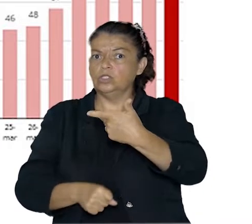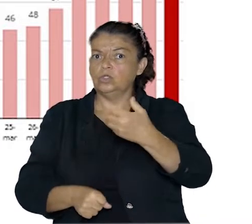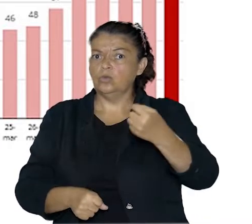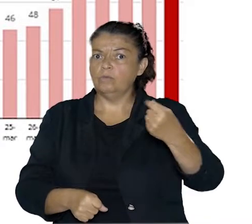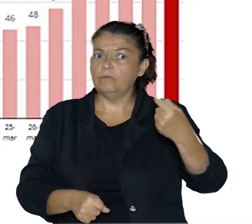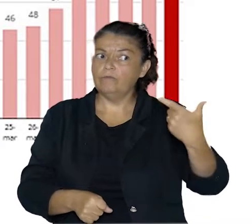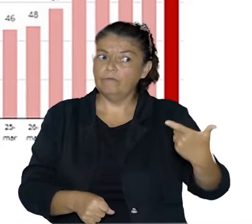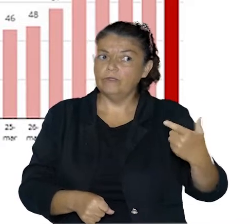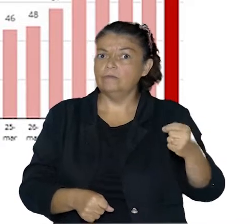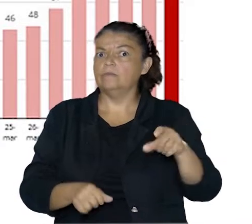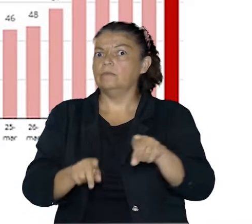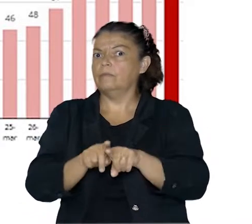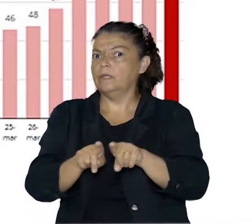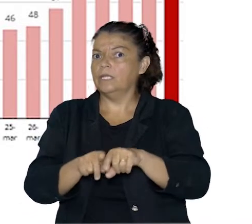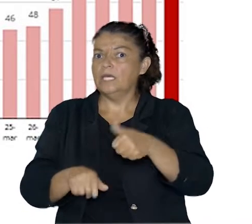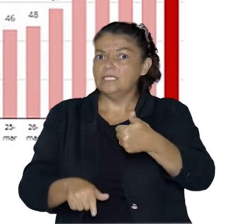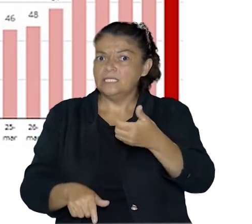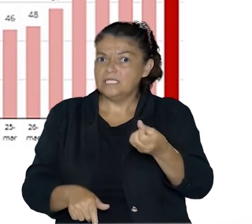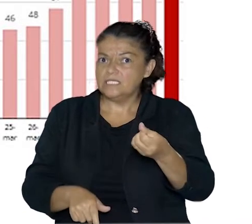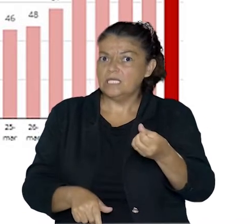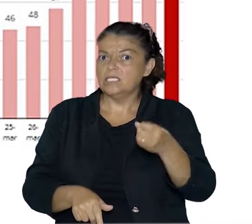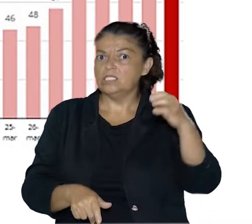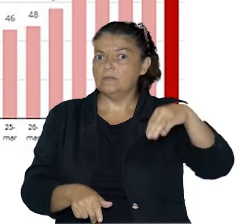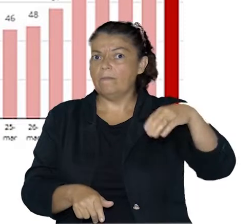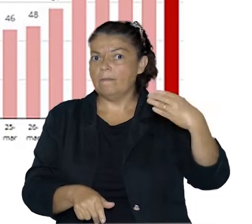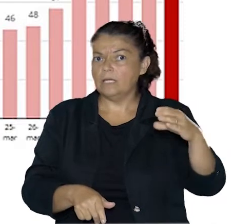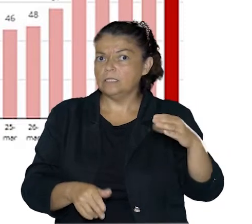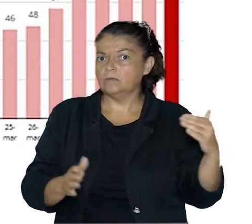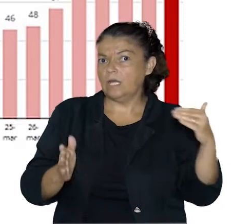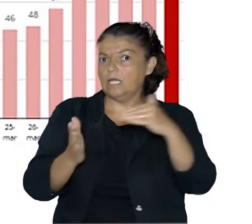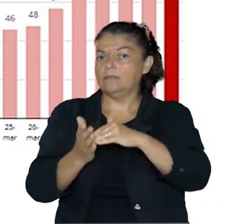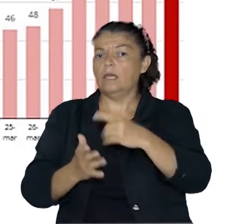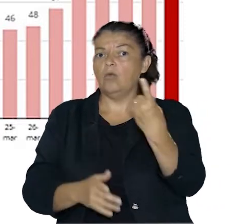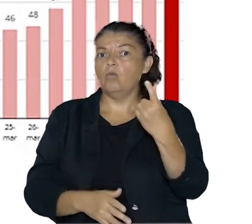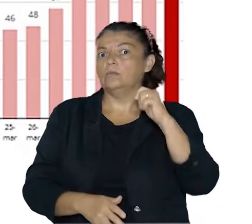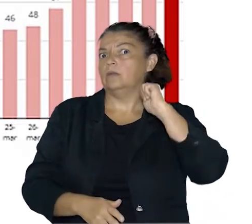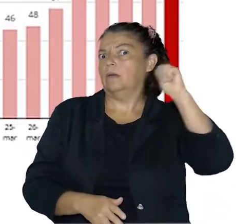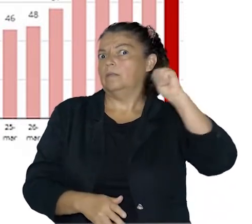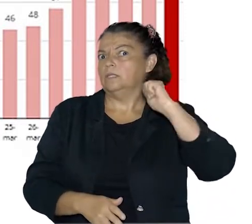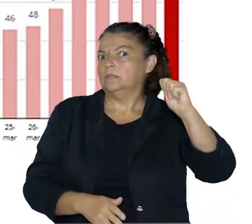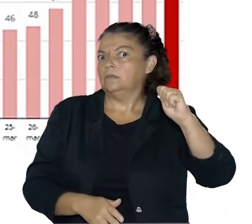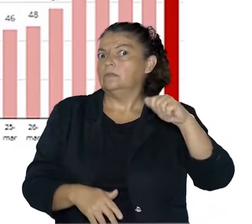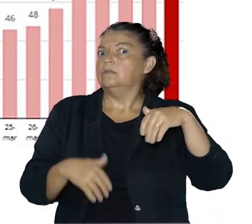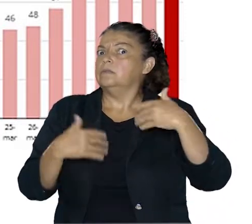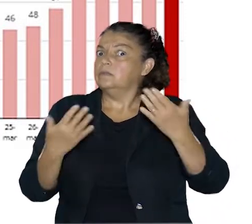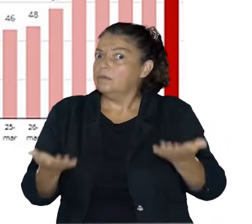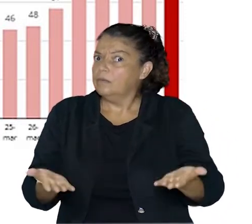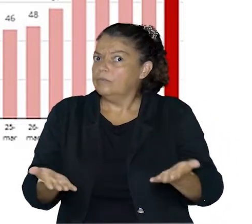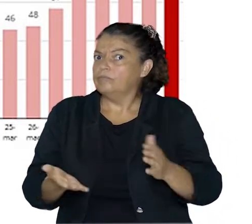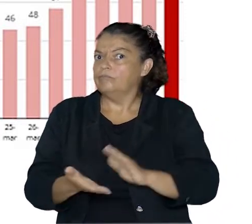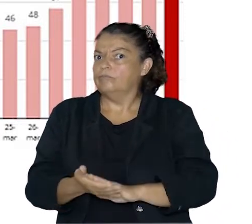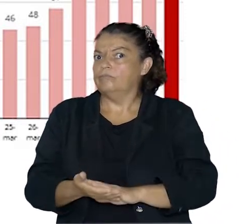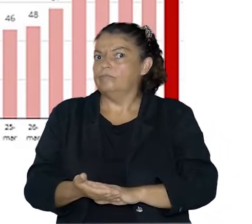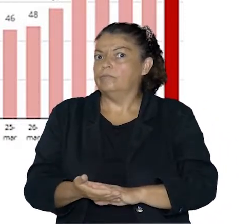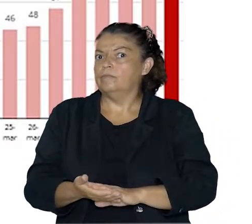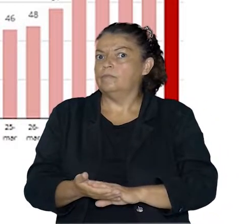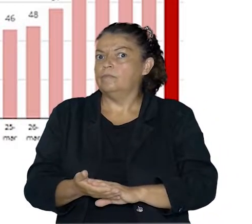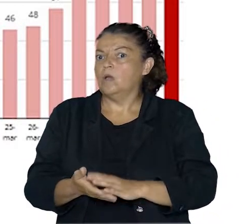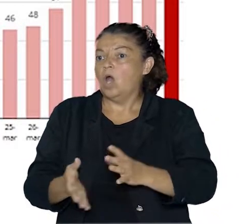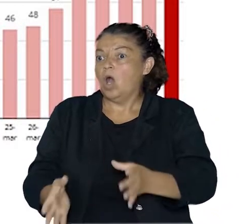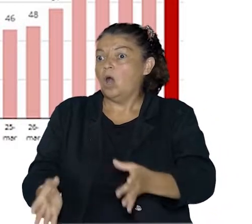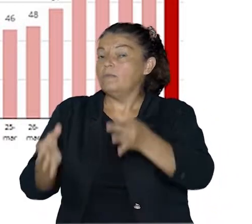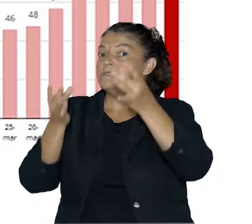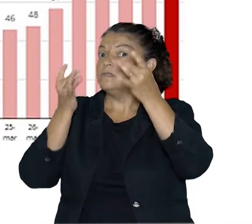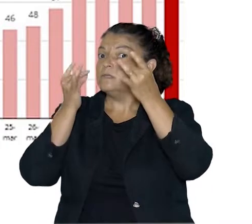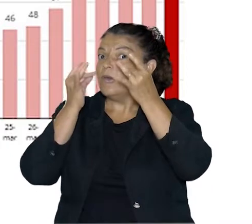dados de 16 de março, analisando já o nosso gráfico, até 1 de abril. Então antes de ir para a questão, é aquela mesma dica, observa as